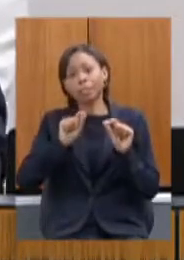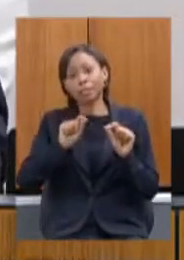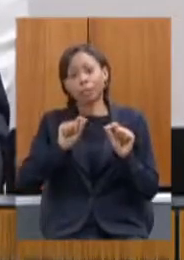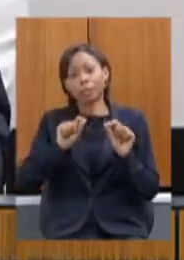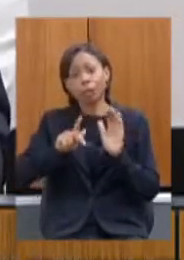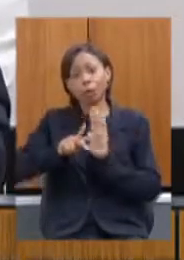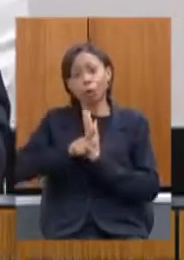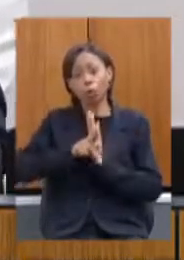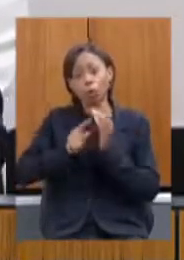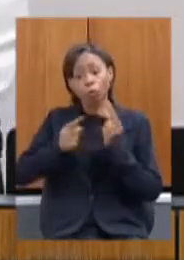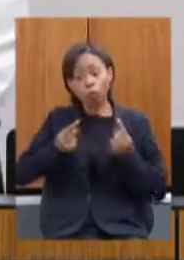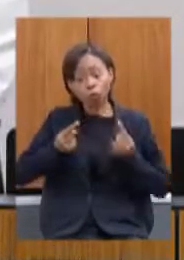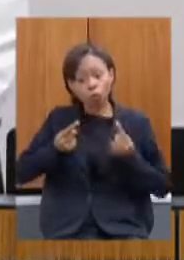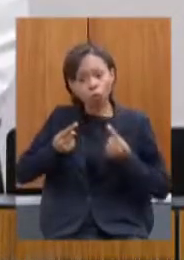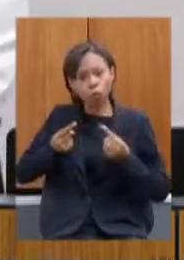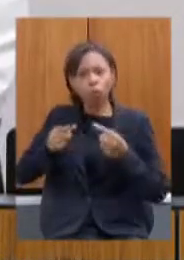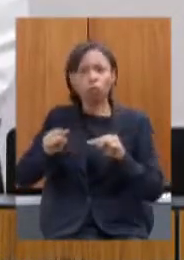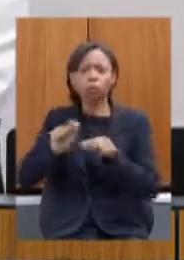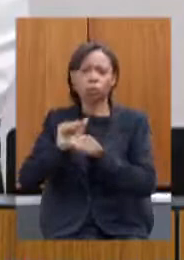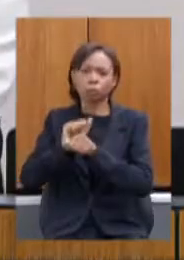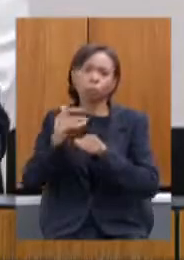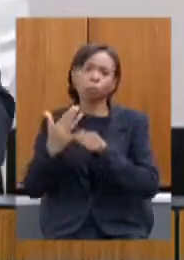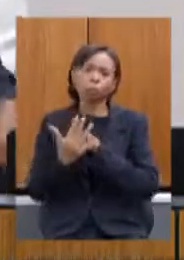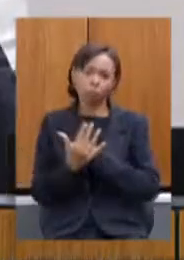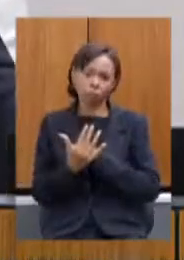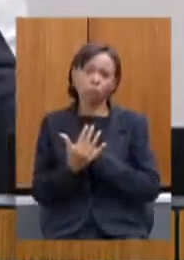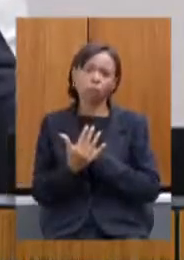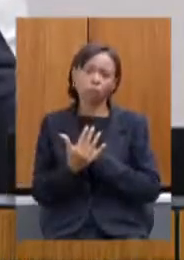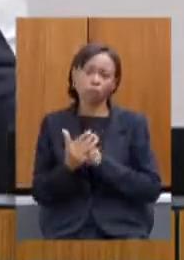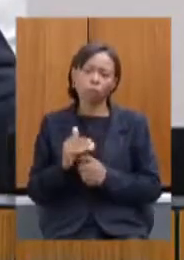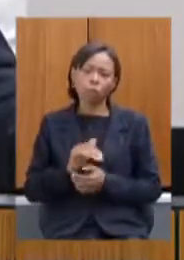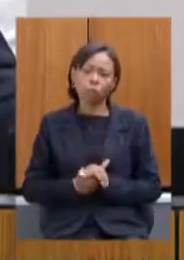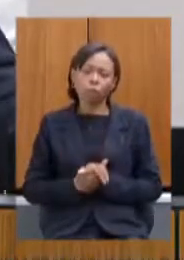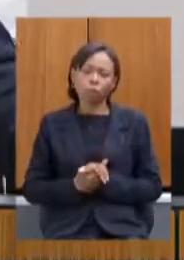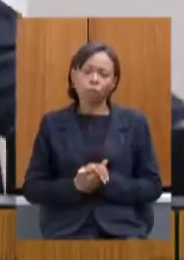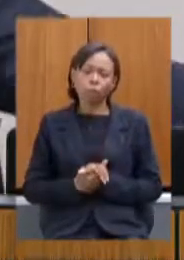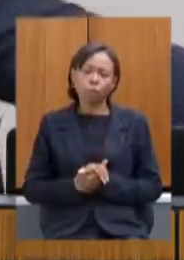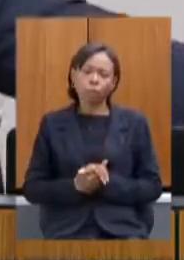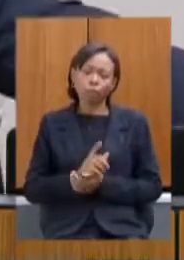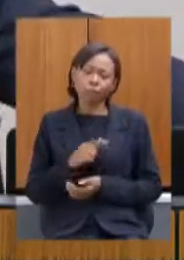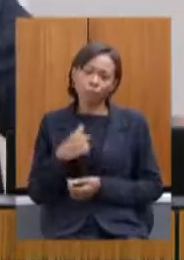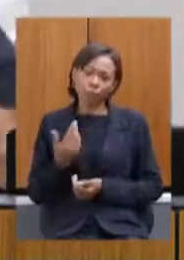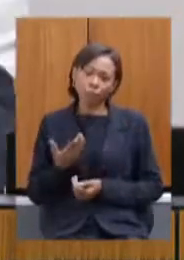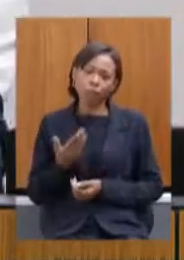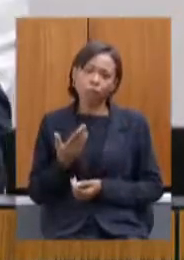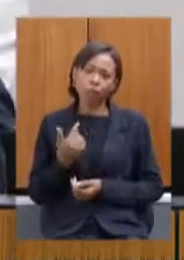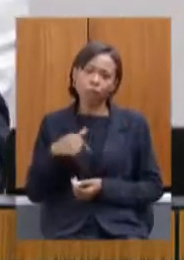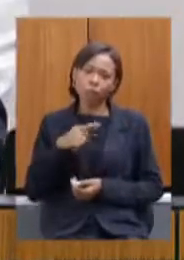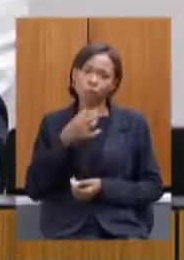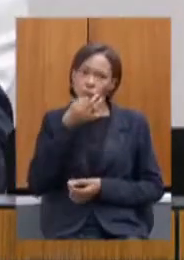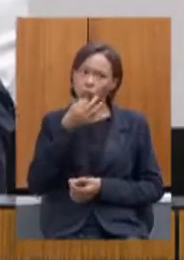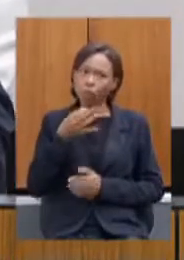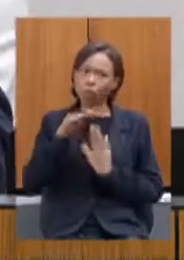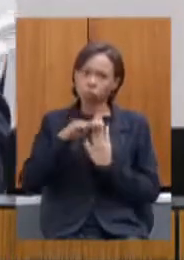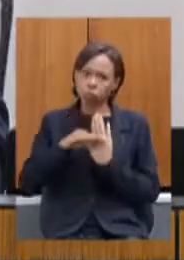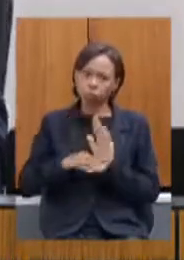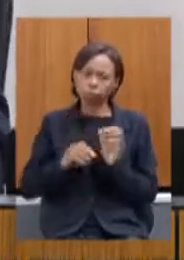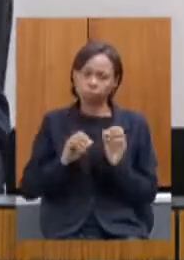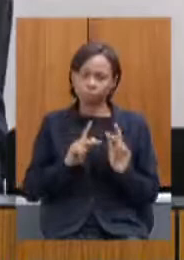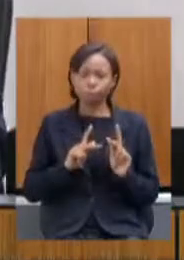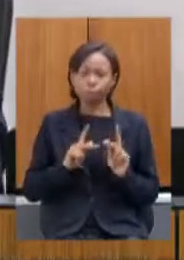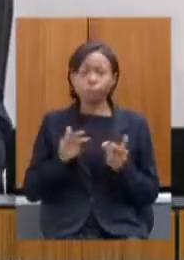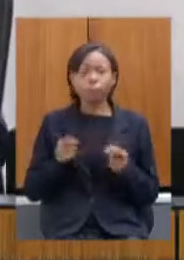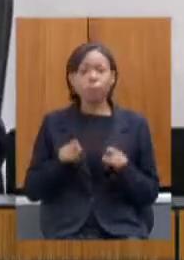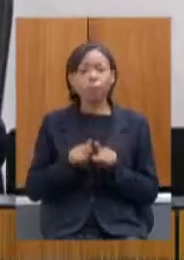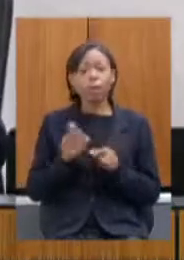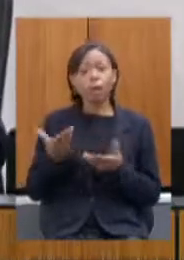vem de encontro ao enfrentamento à pandemia então fica aqui essas nossas colocações solicitou a